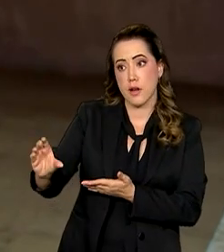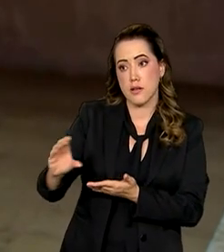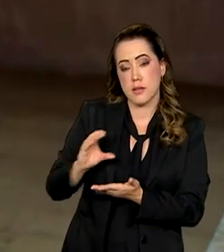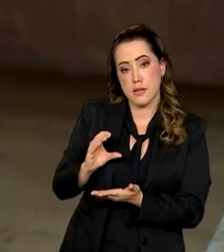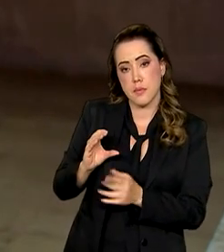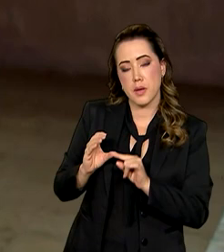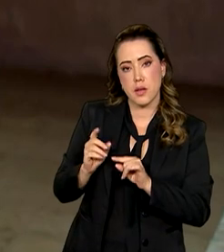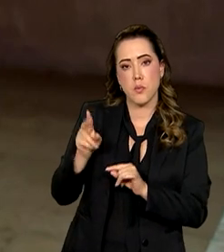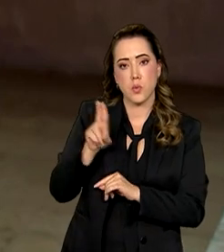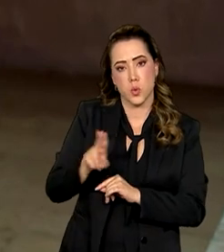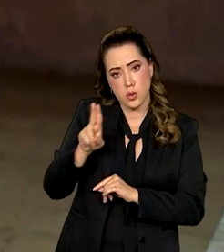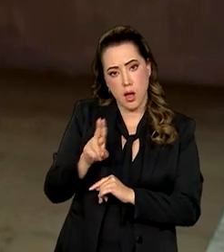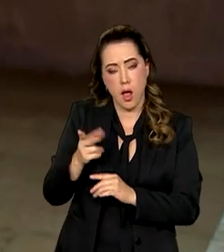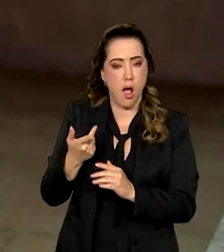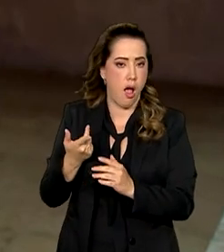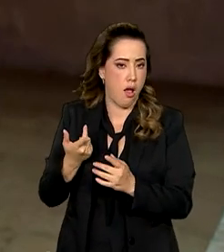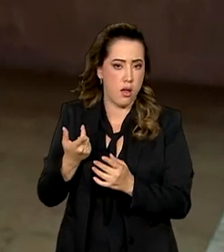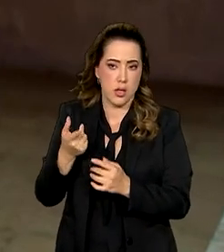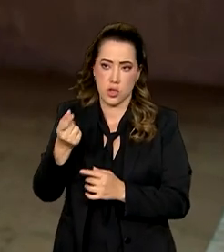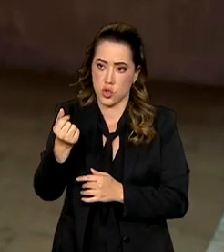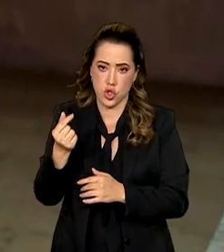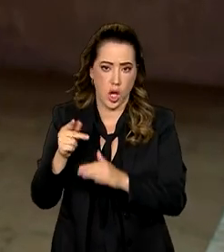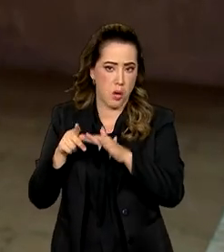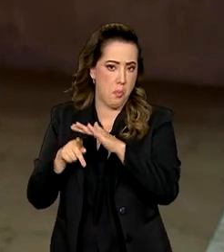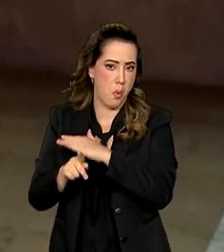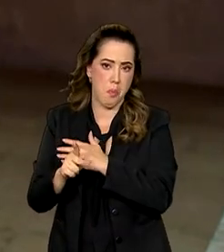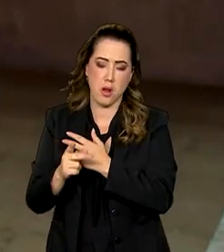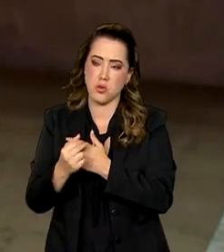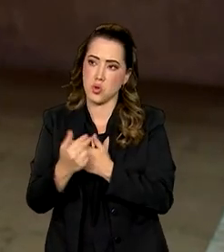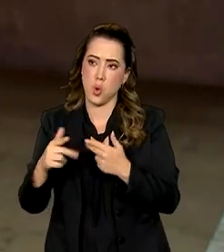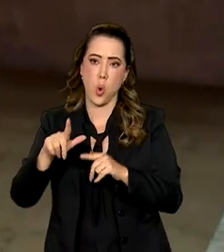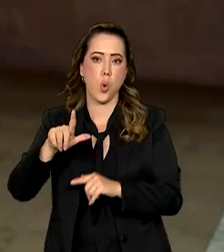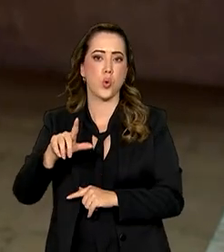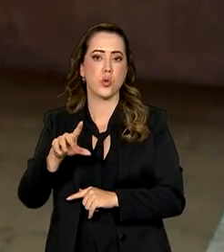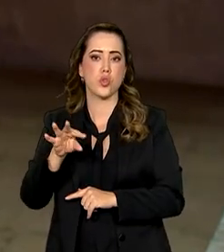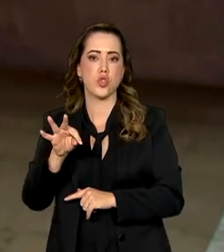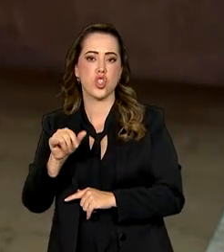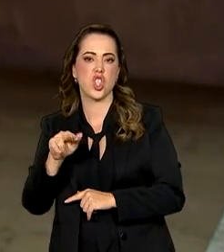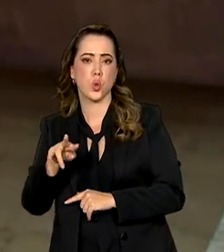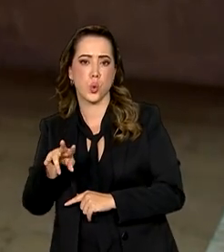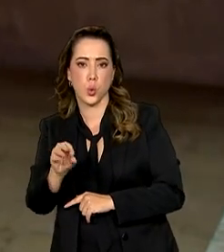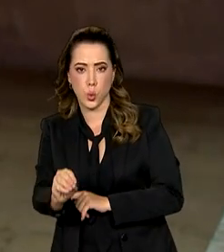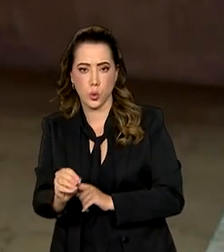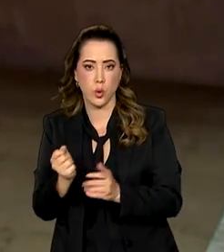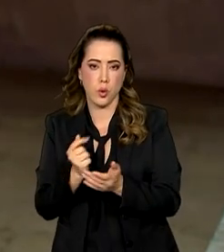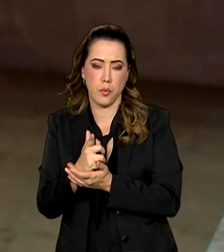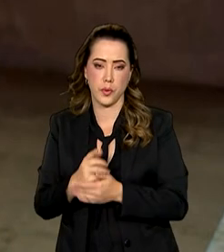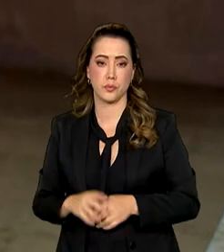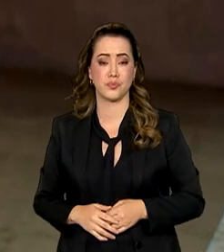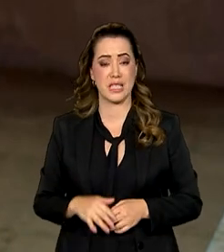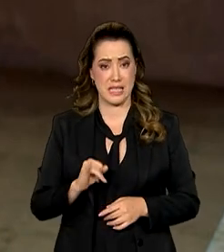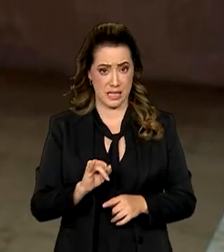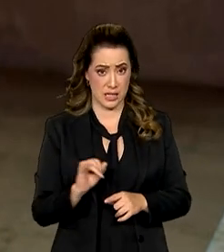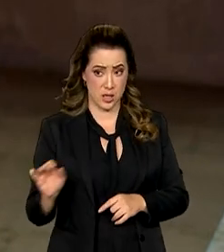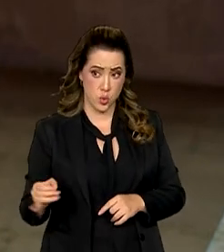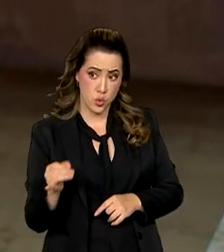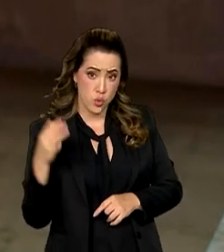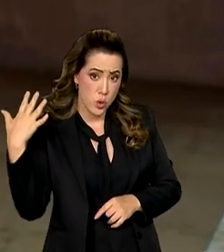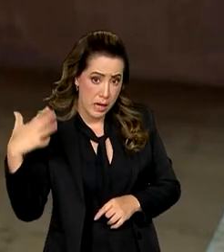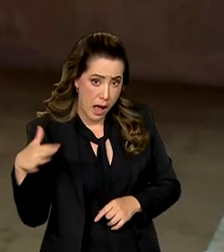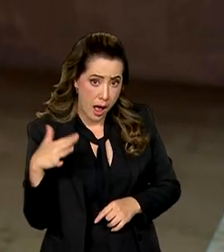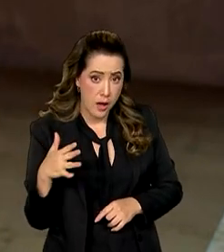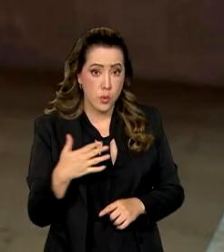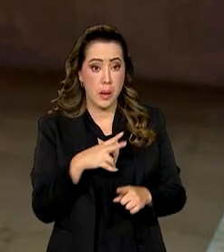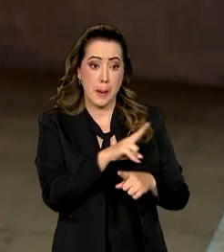por algum título que adquiriu. Com juros mais altos, fica mais caro tomar crédito, e não só para os